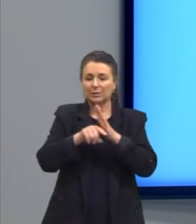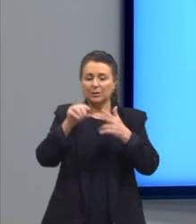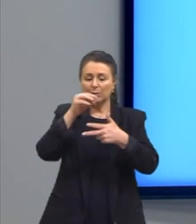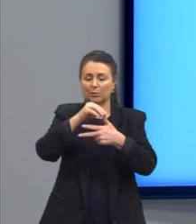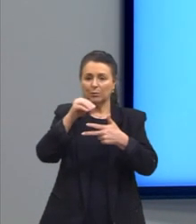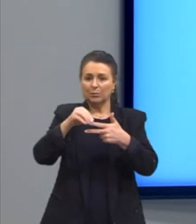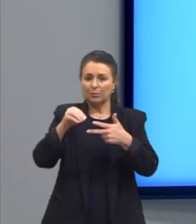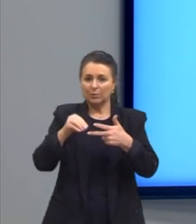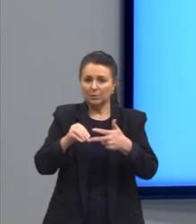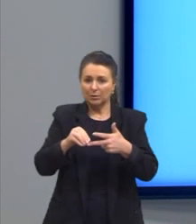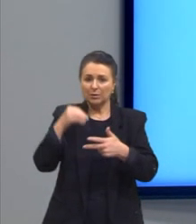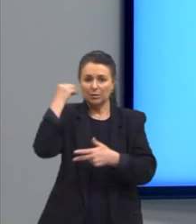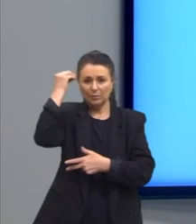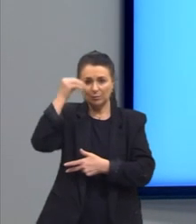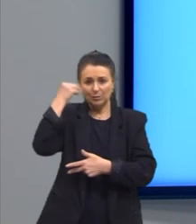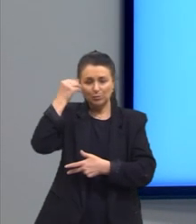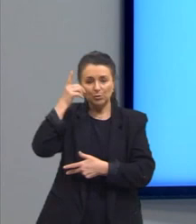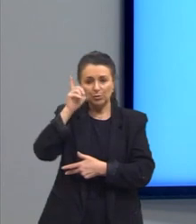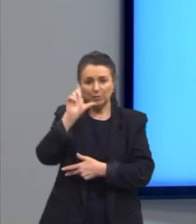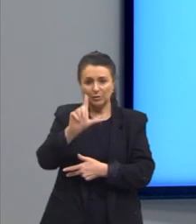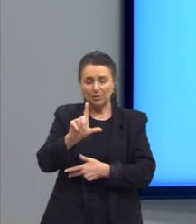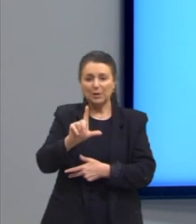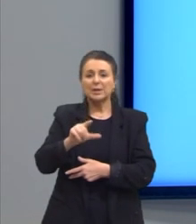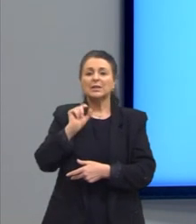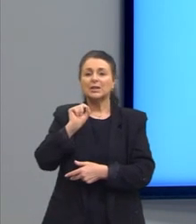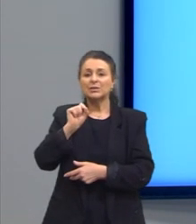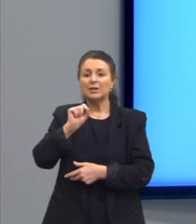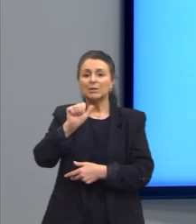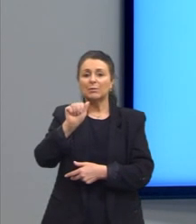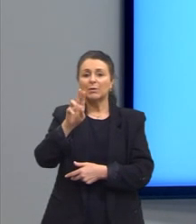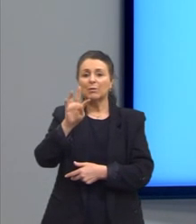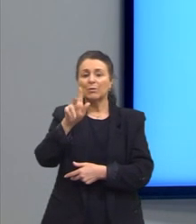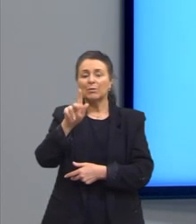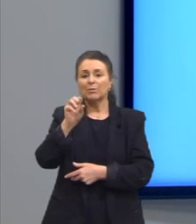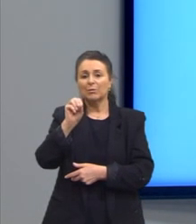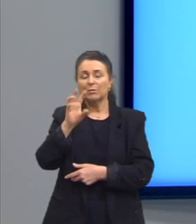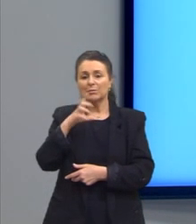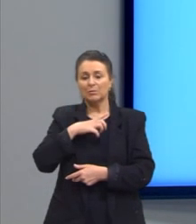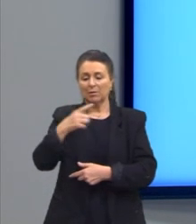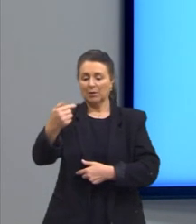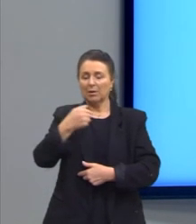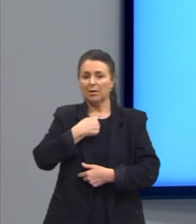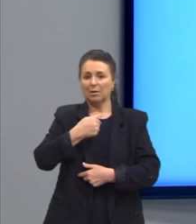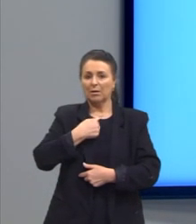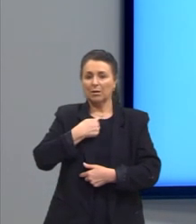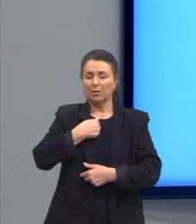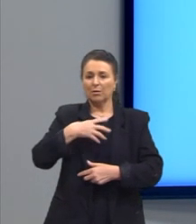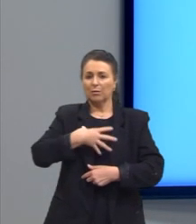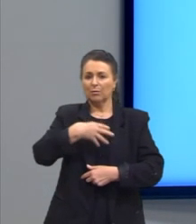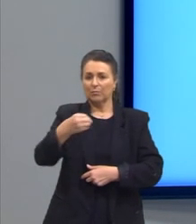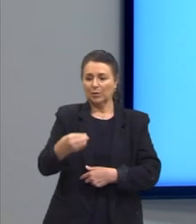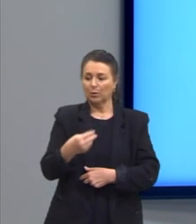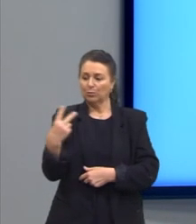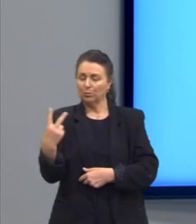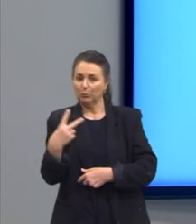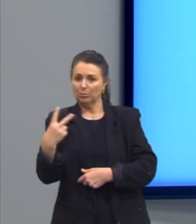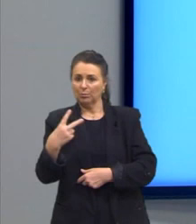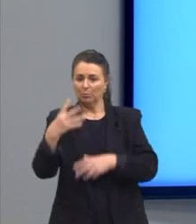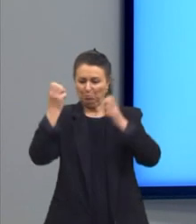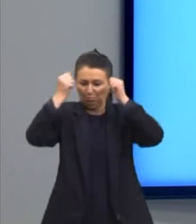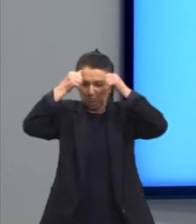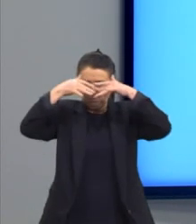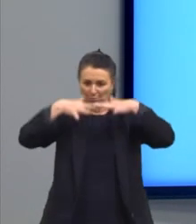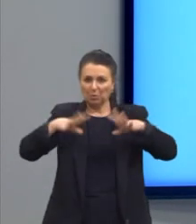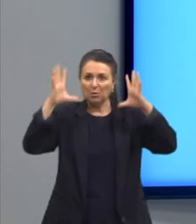Enem, Psicologia de um Vencido, que é do Augusto dos Anjos, que diz assim, Eu, filho do carbono e do amoníaco, monstro de